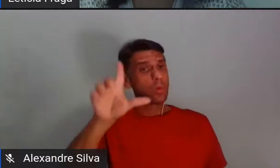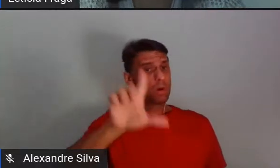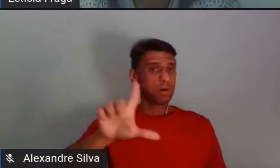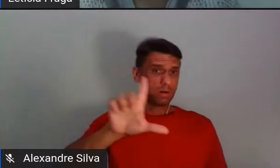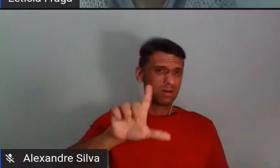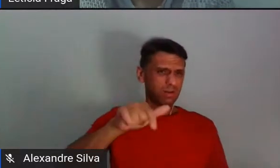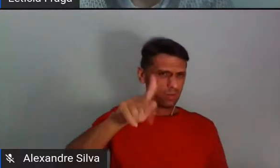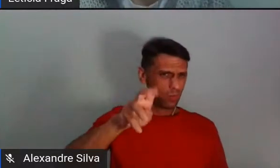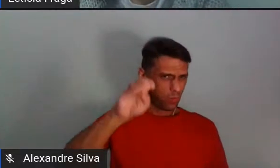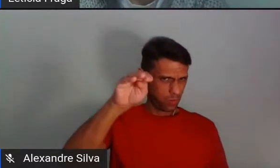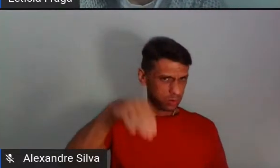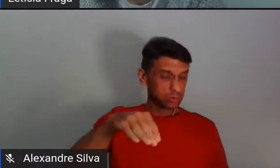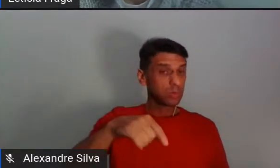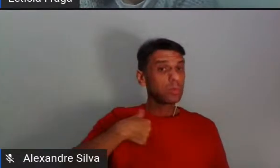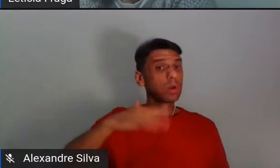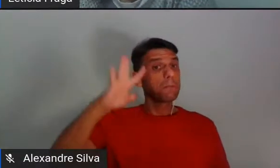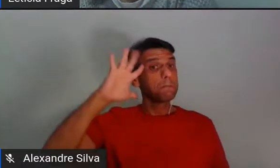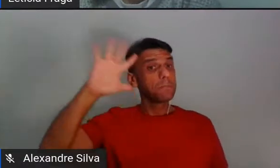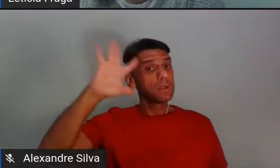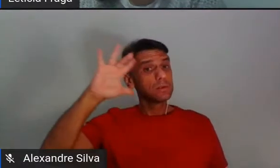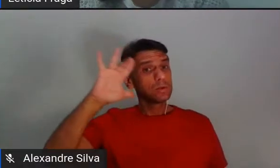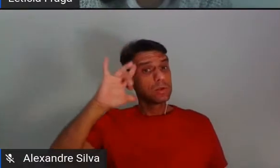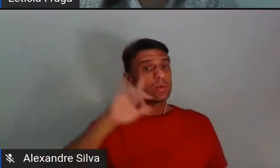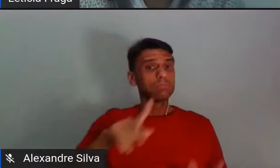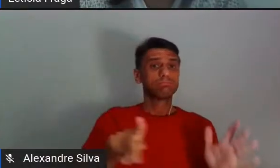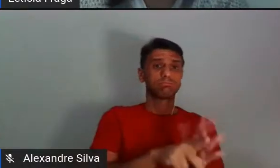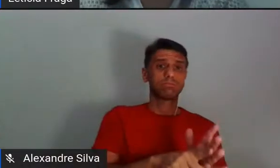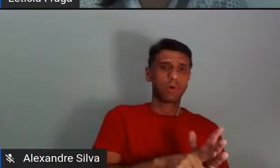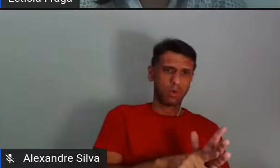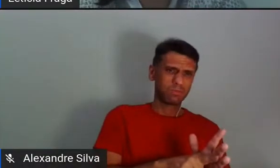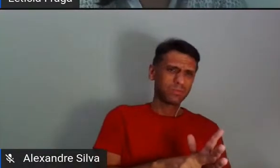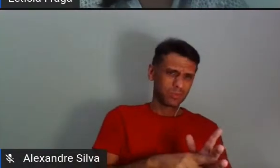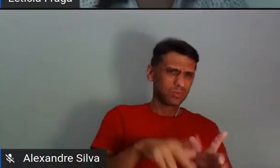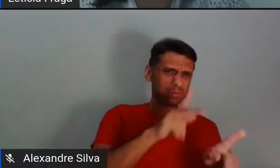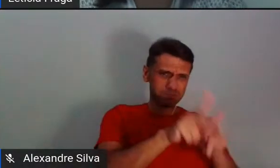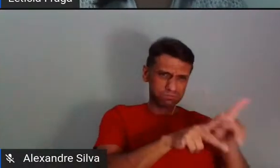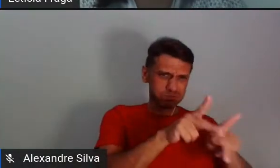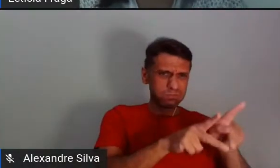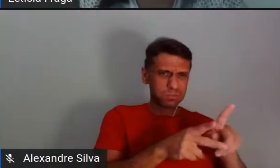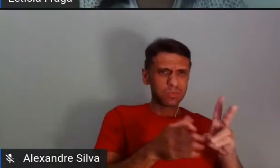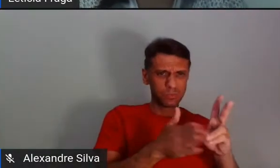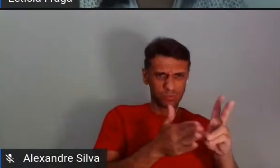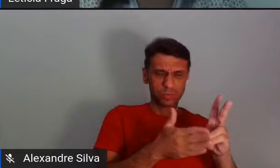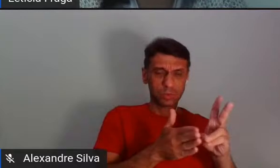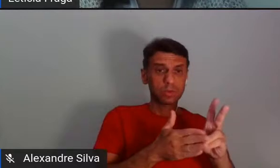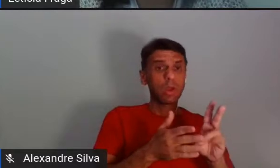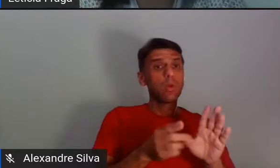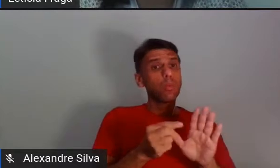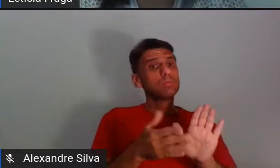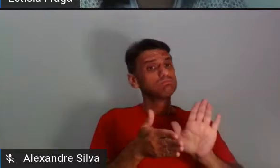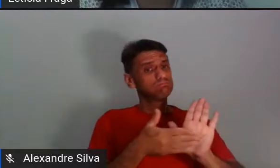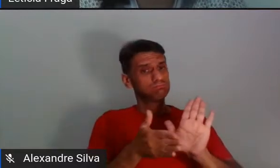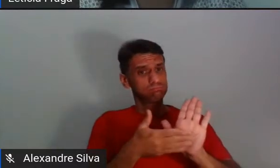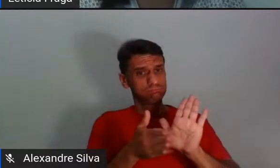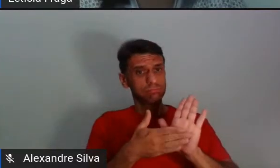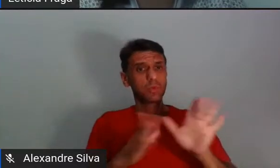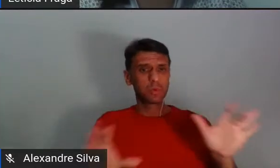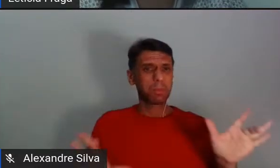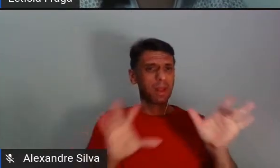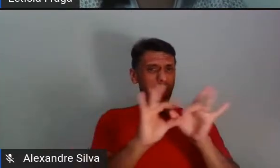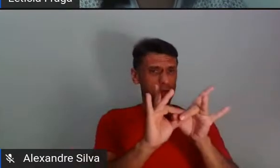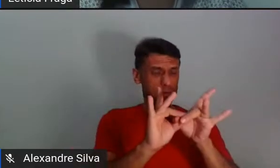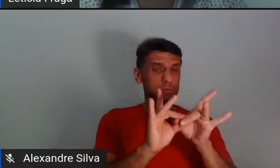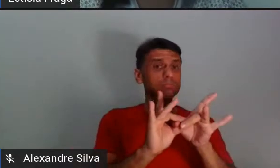do pensamento dos povos indígenas. é uma proposta de aliança para que